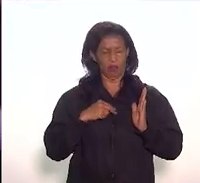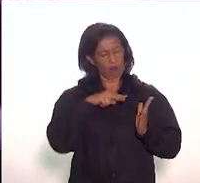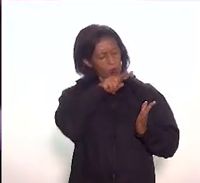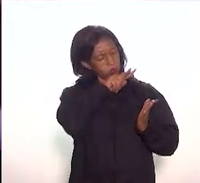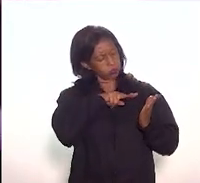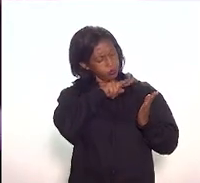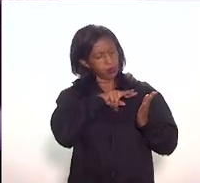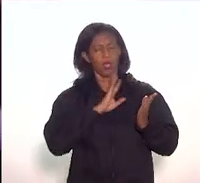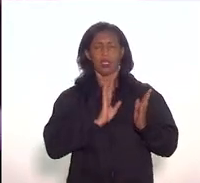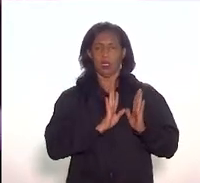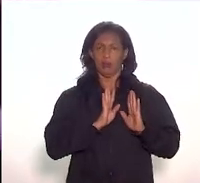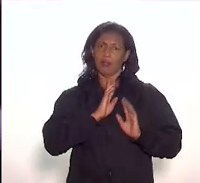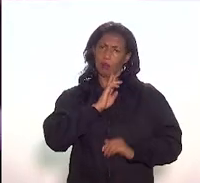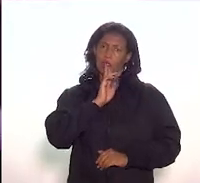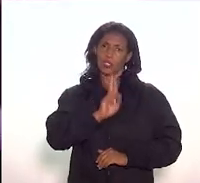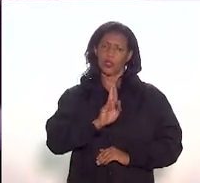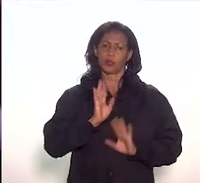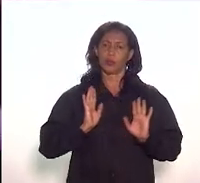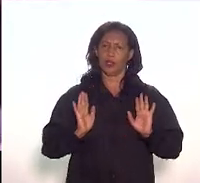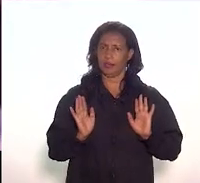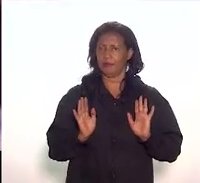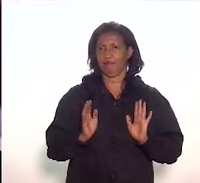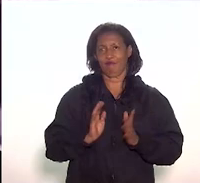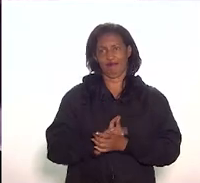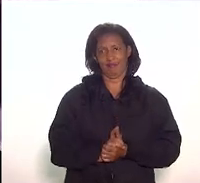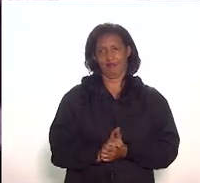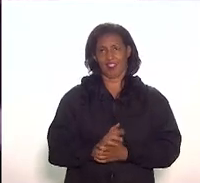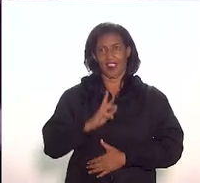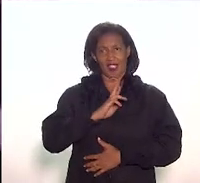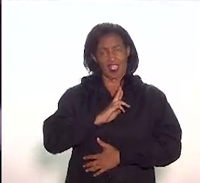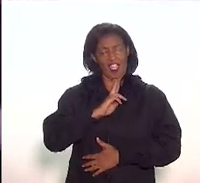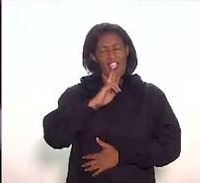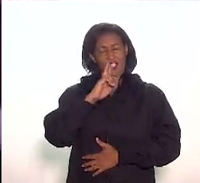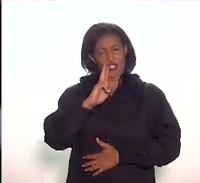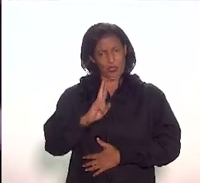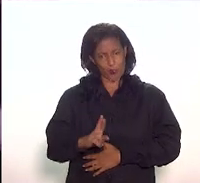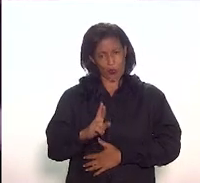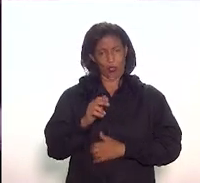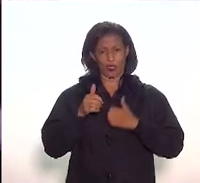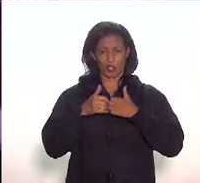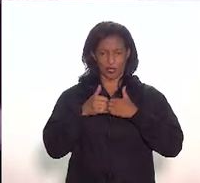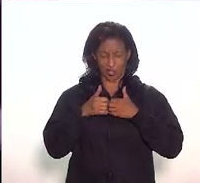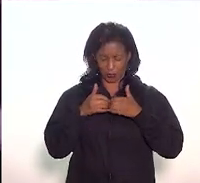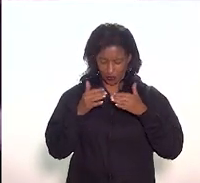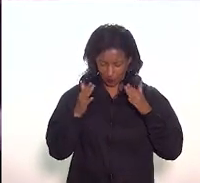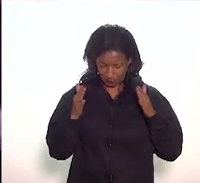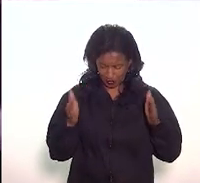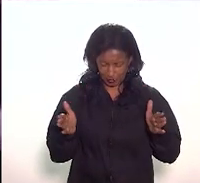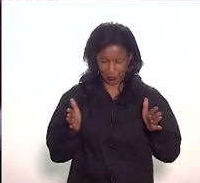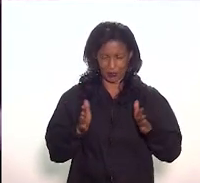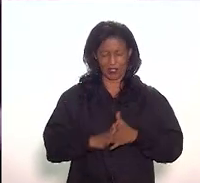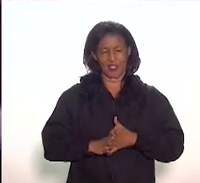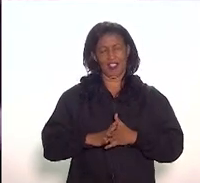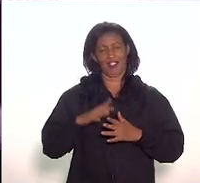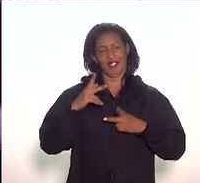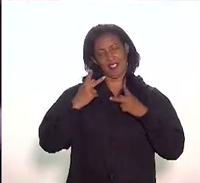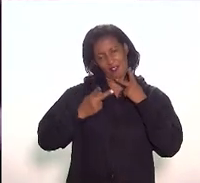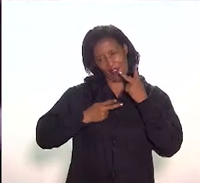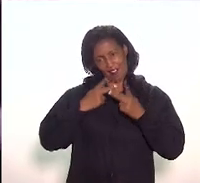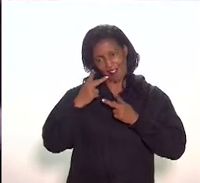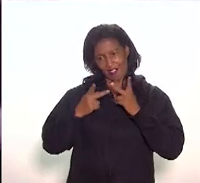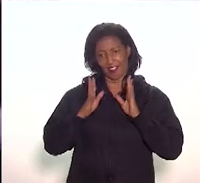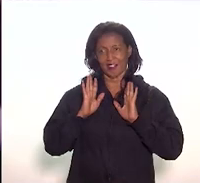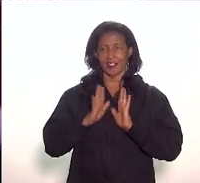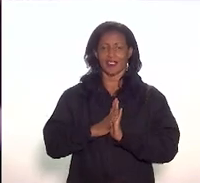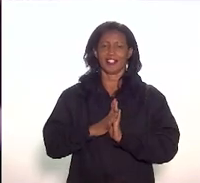e vamos responder. A resposta já começou a ser dita, mas, de qualquer maneira,